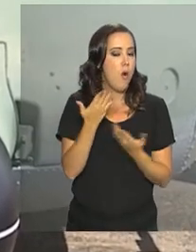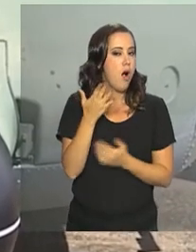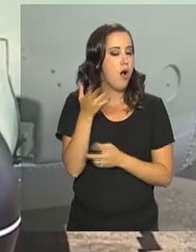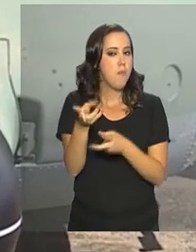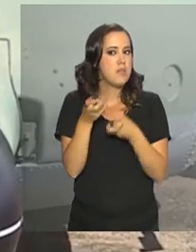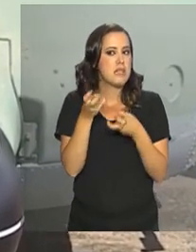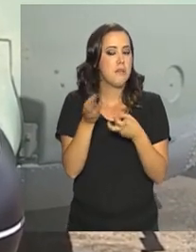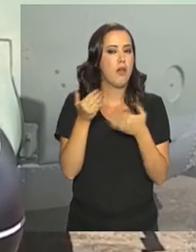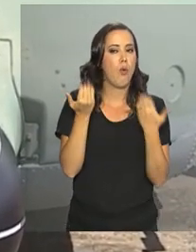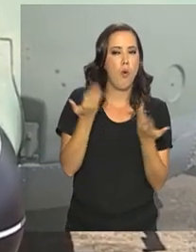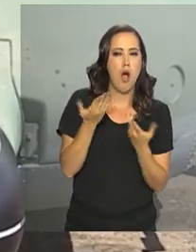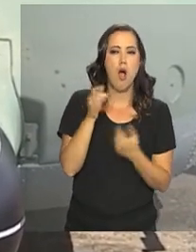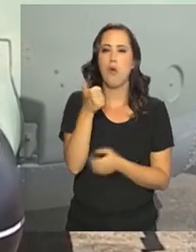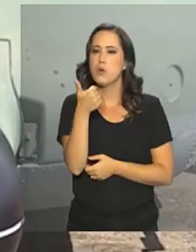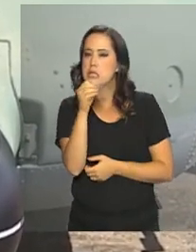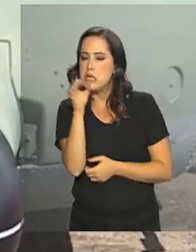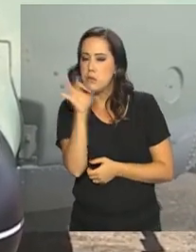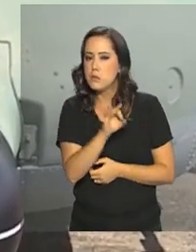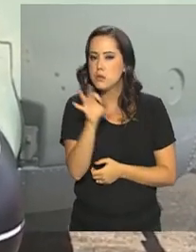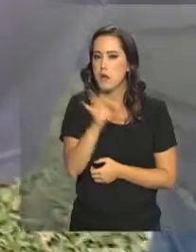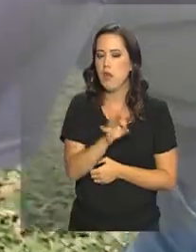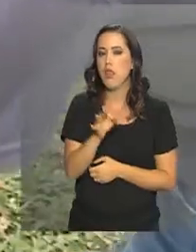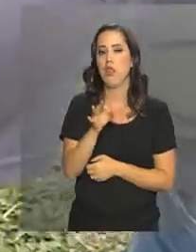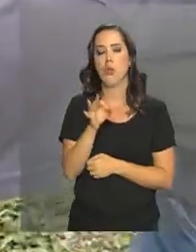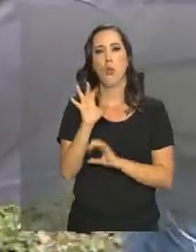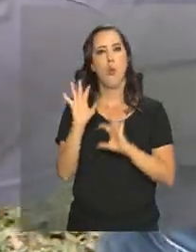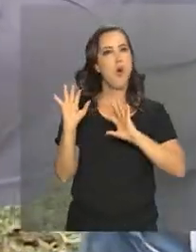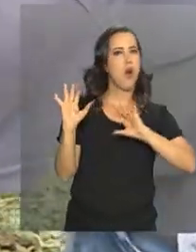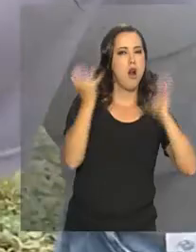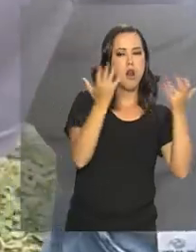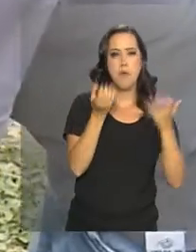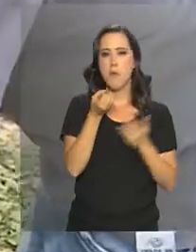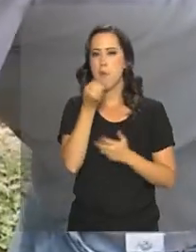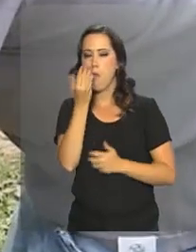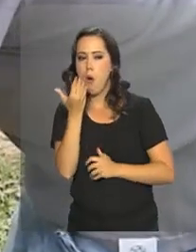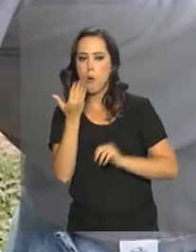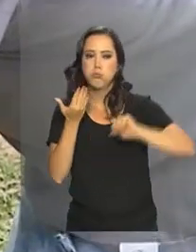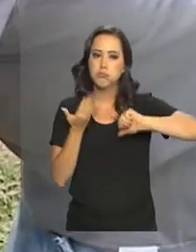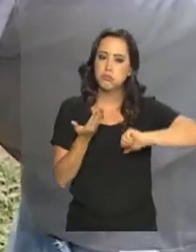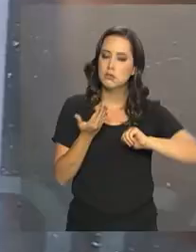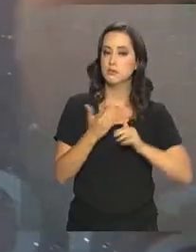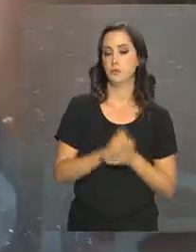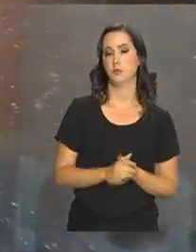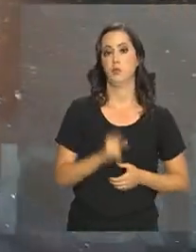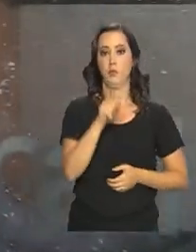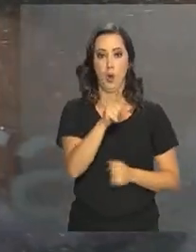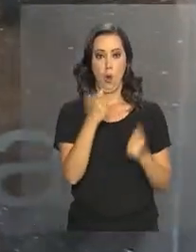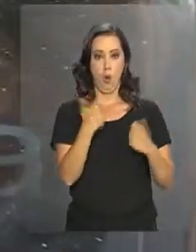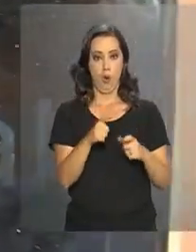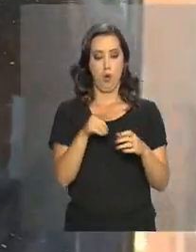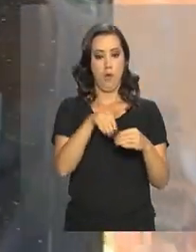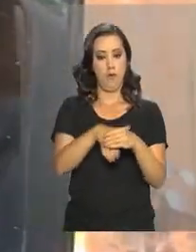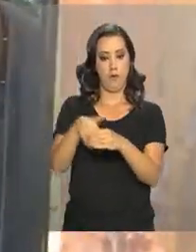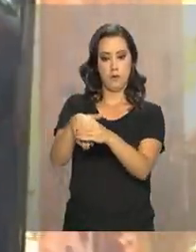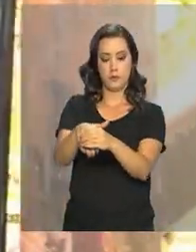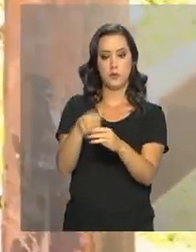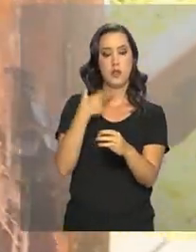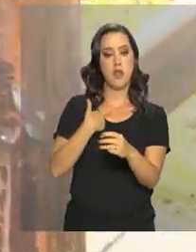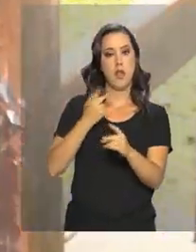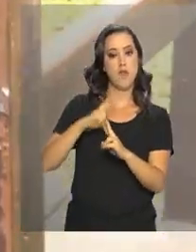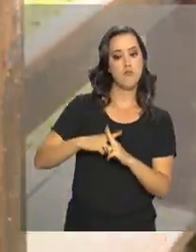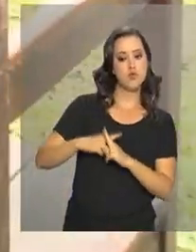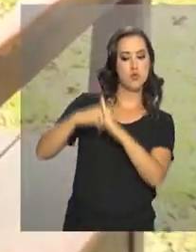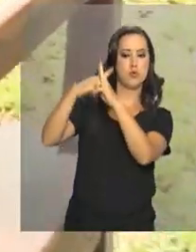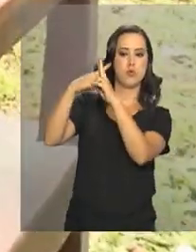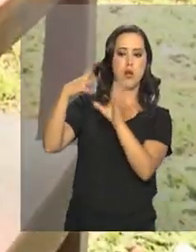prever 100% se você vai pegar um mau tempo no retorno. O resultado da votação das comunidades isoladas é transmitido via